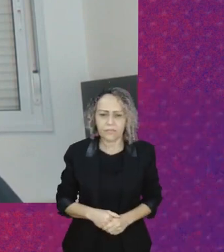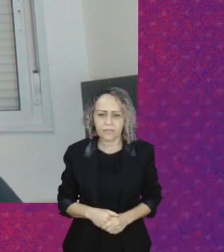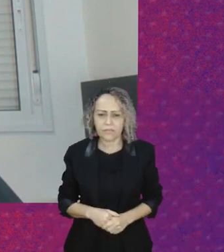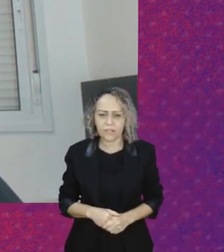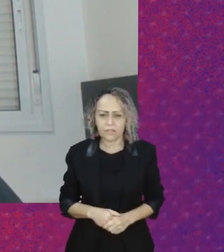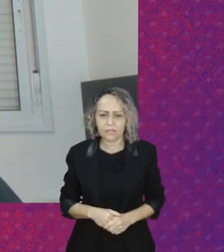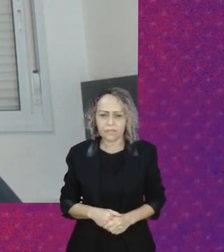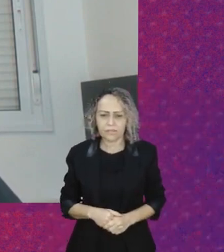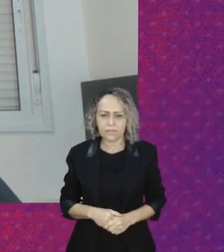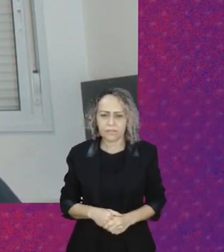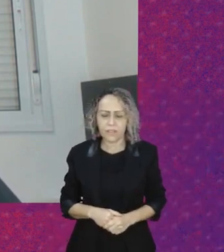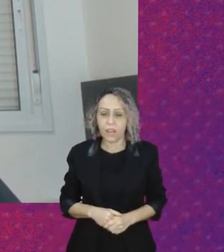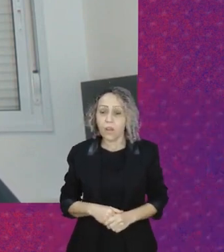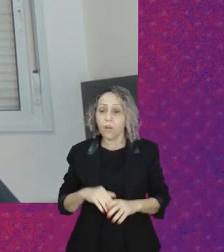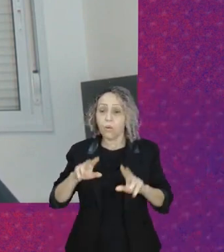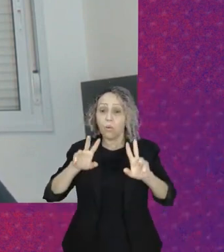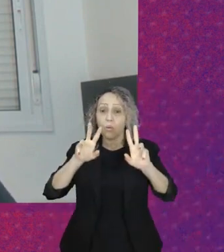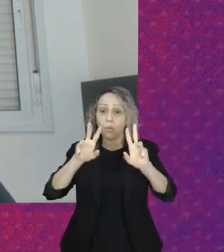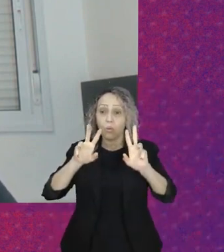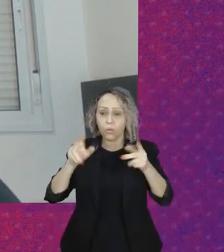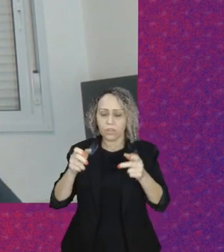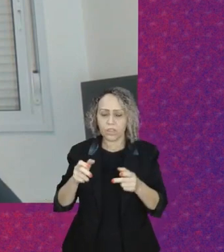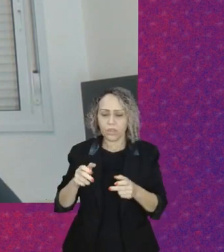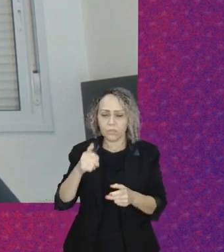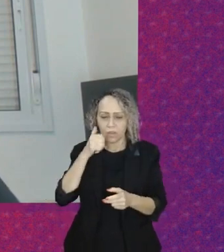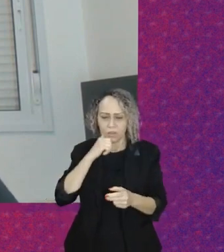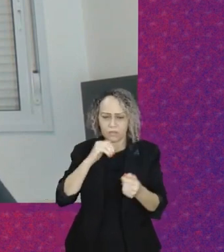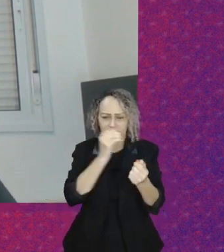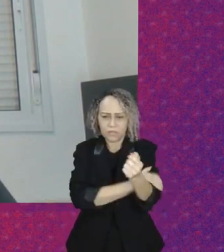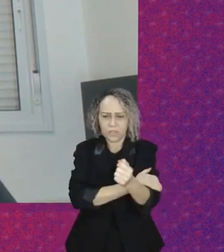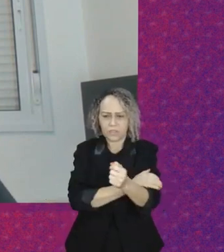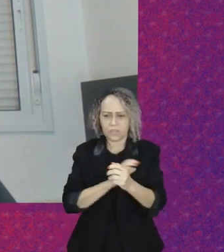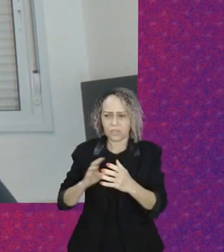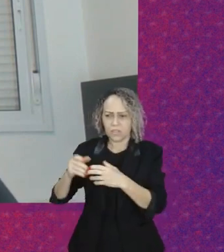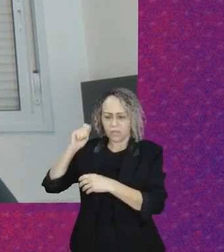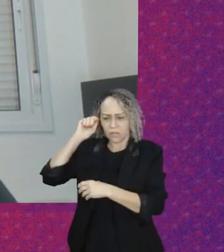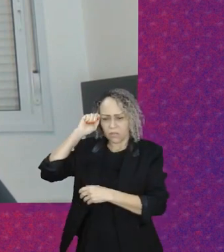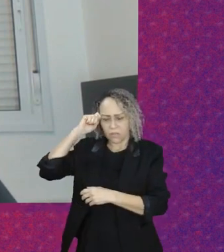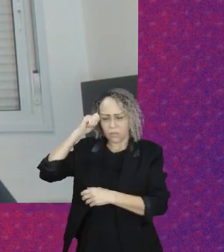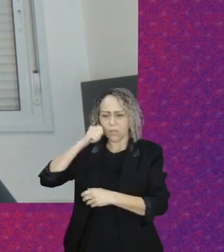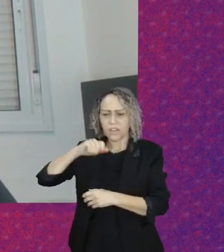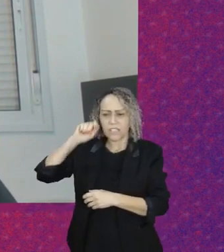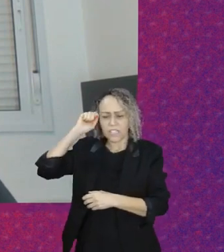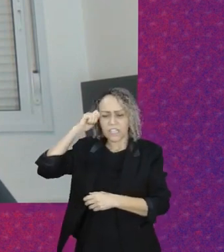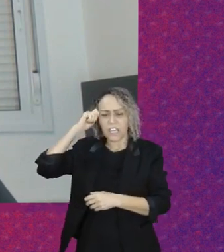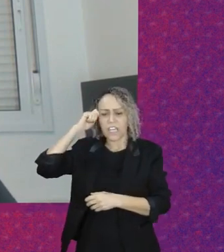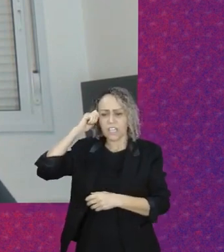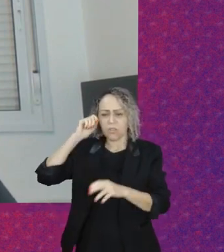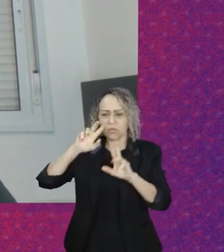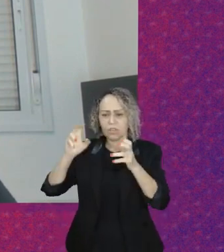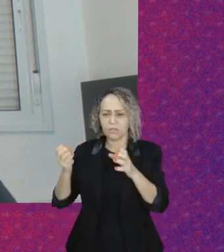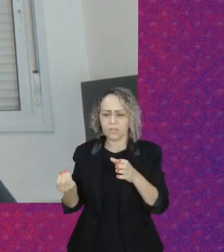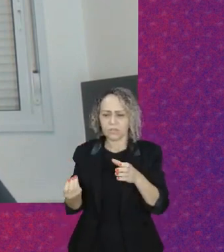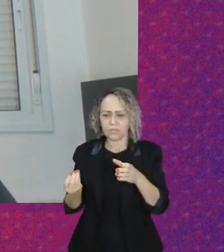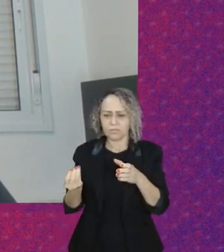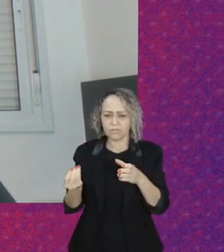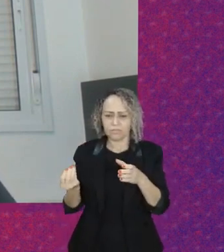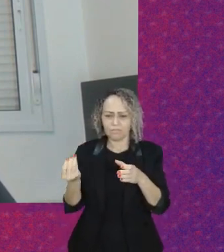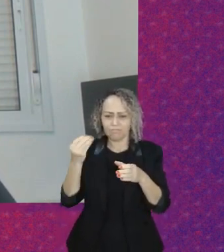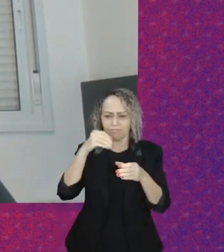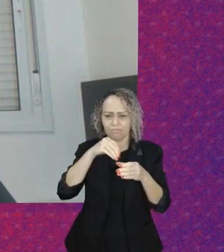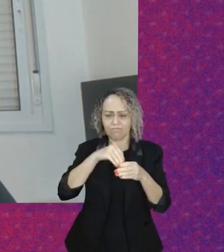o tema que as feministas negras trouxeram para a